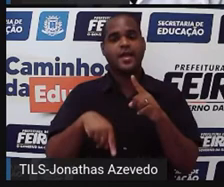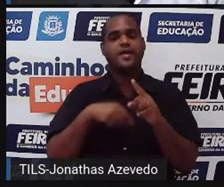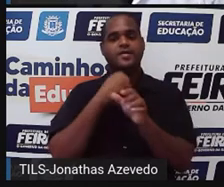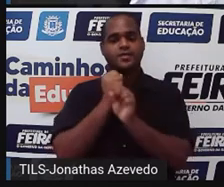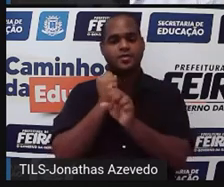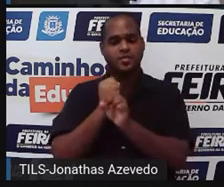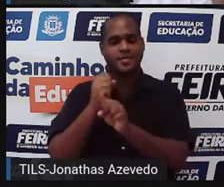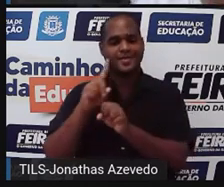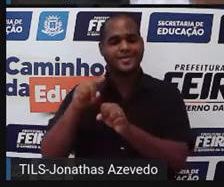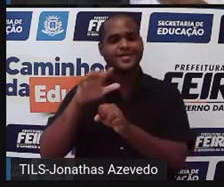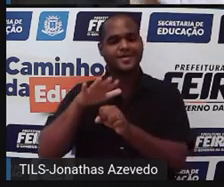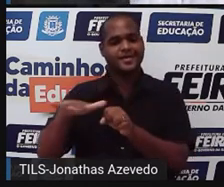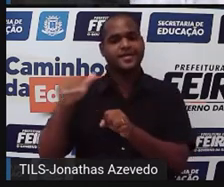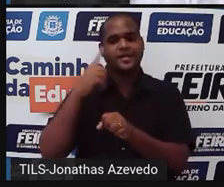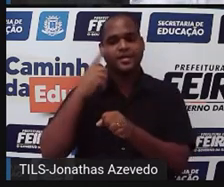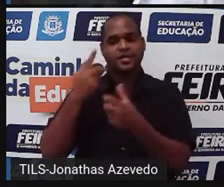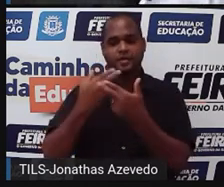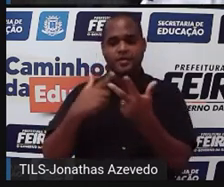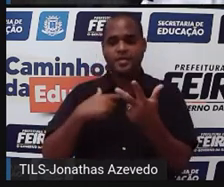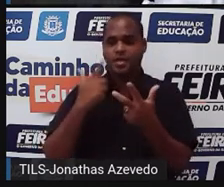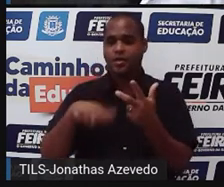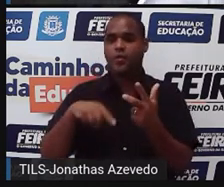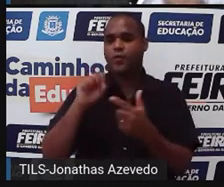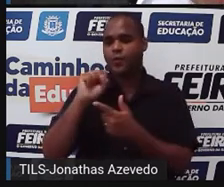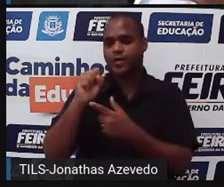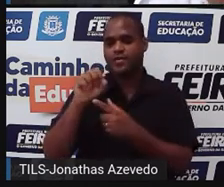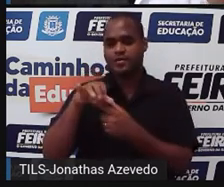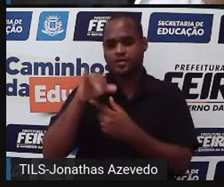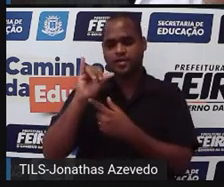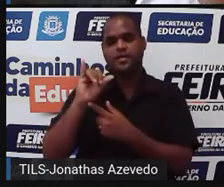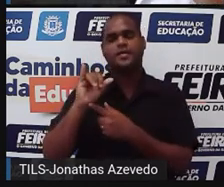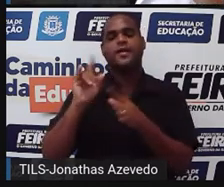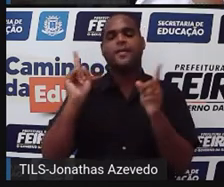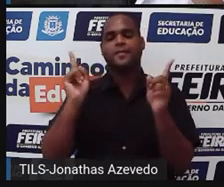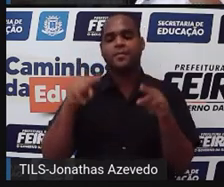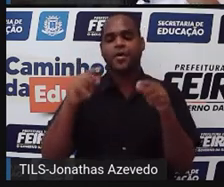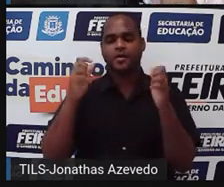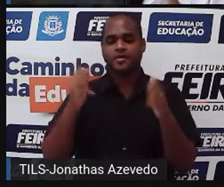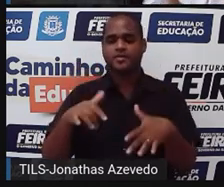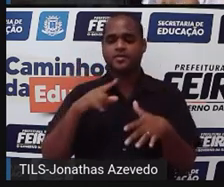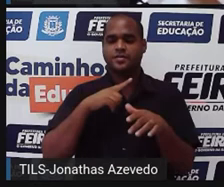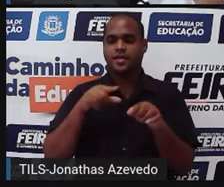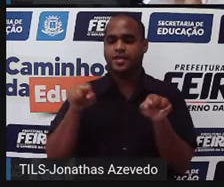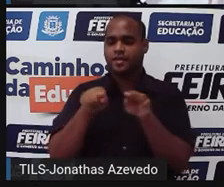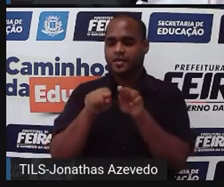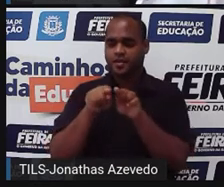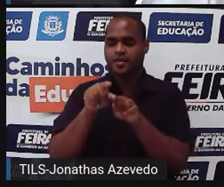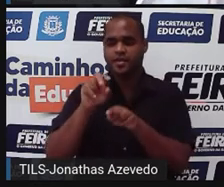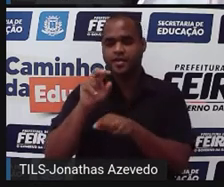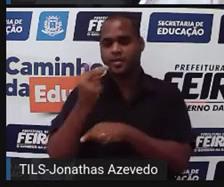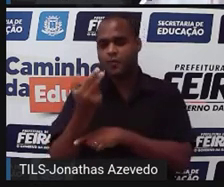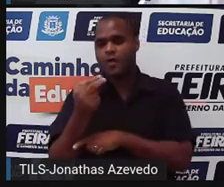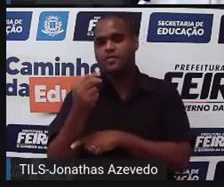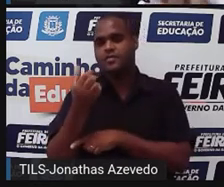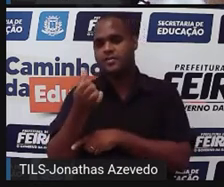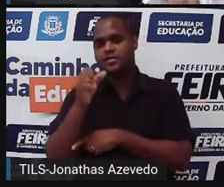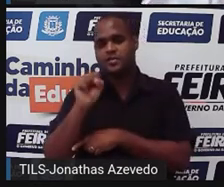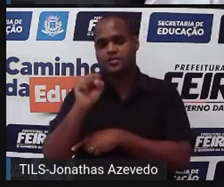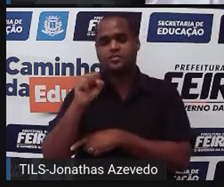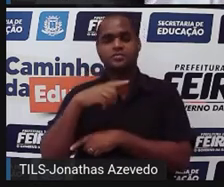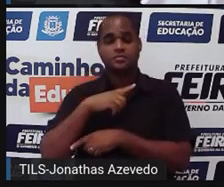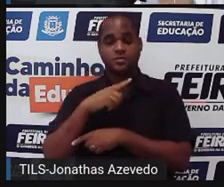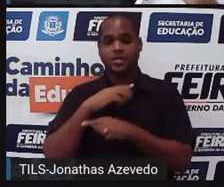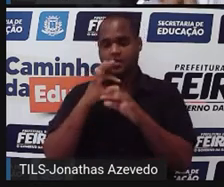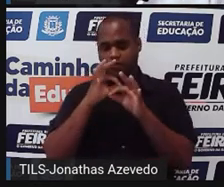quantidade de canudos das pirâmides que é 8Y e isso vai ter que dar igual a 68 canudos porque no